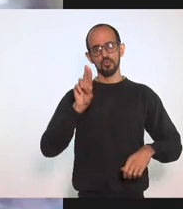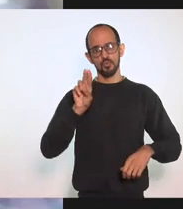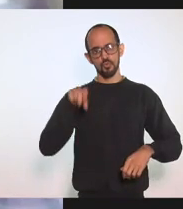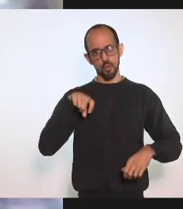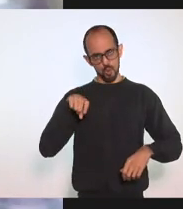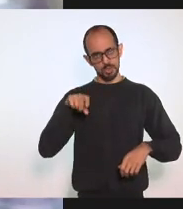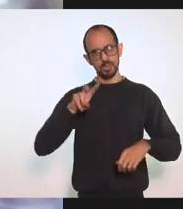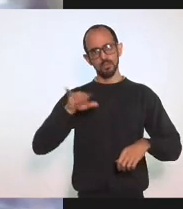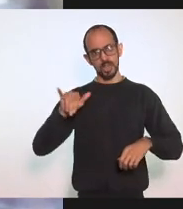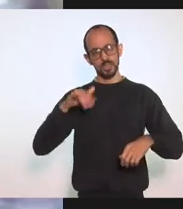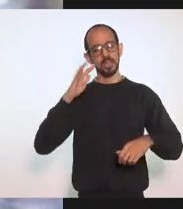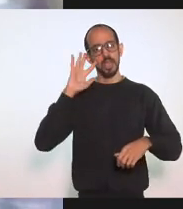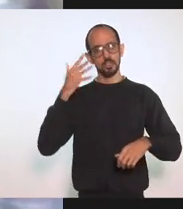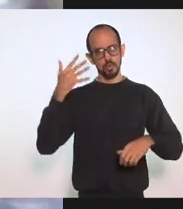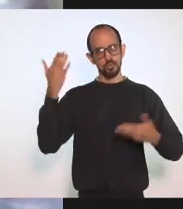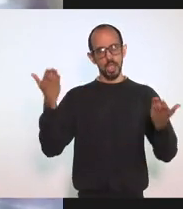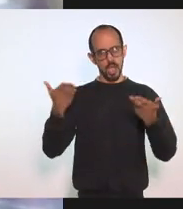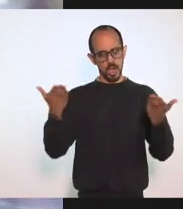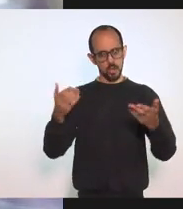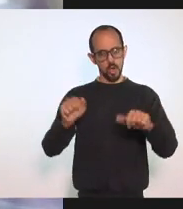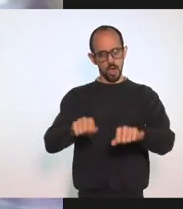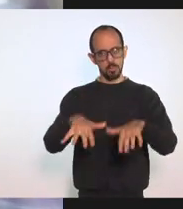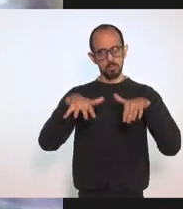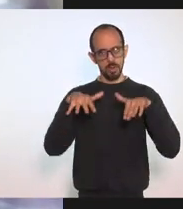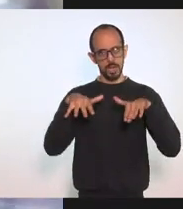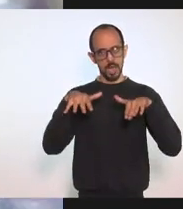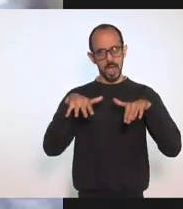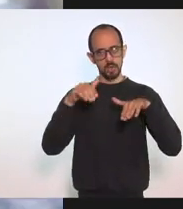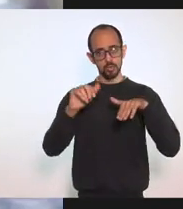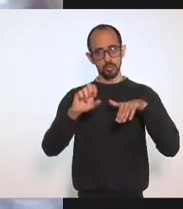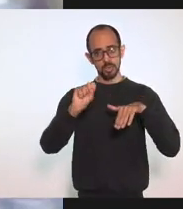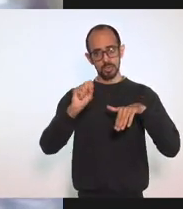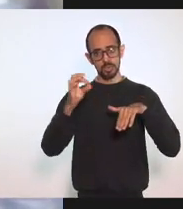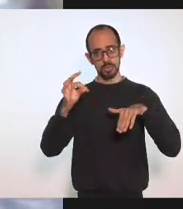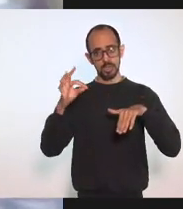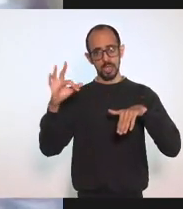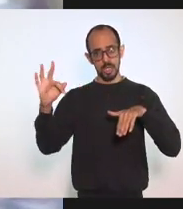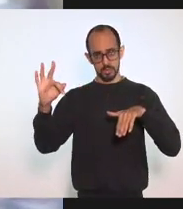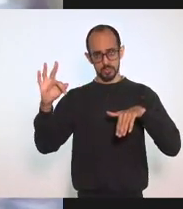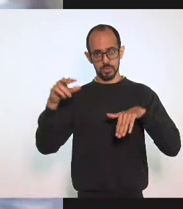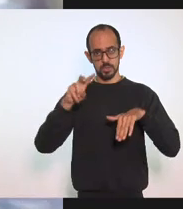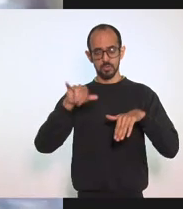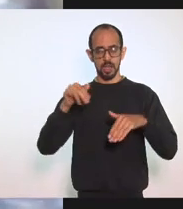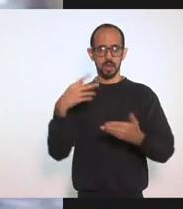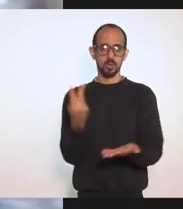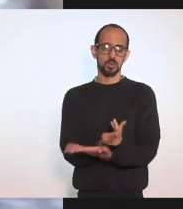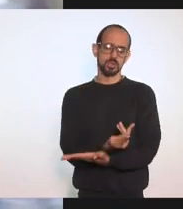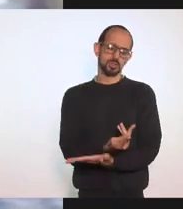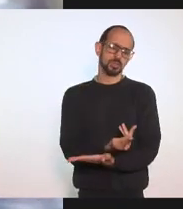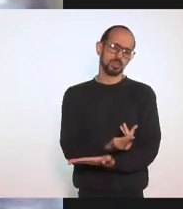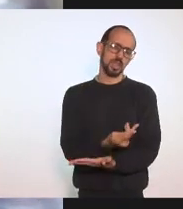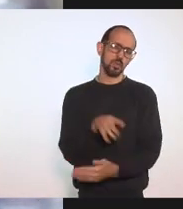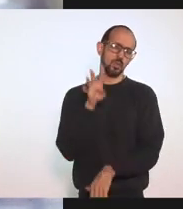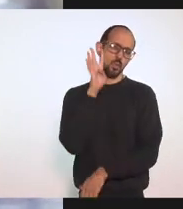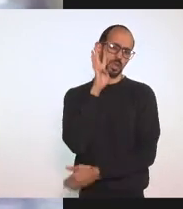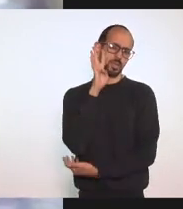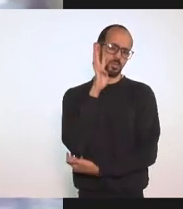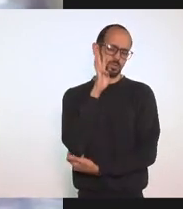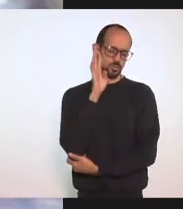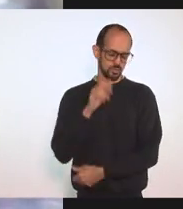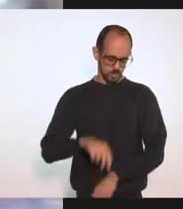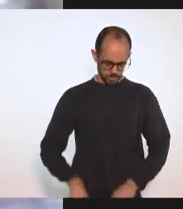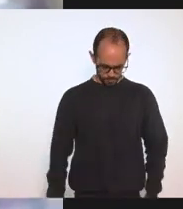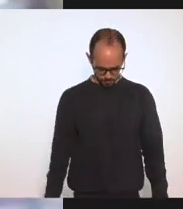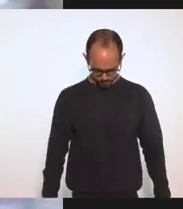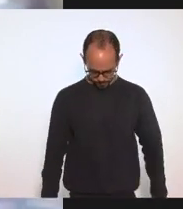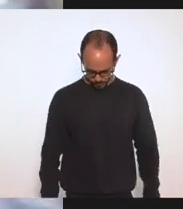Que resolver No plenário Do Supremo E isso Está para Acontecer Agora Na quarta-feira Próximo